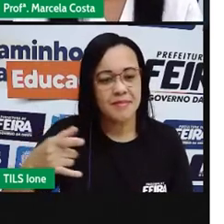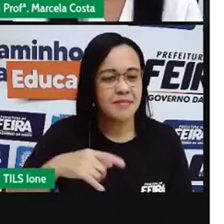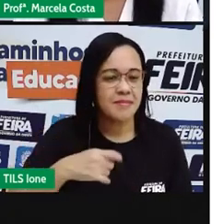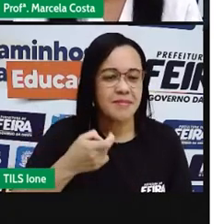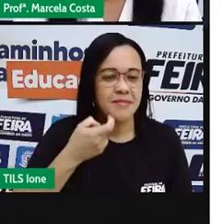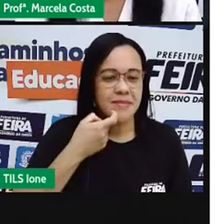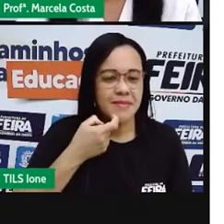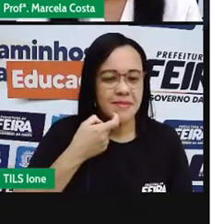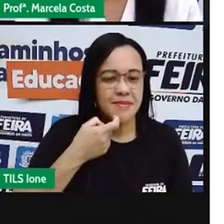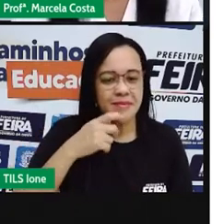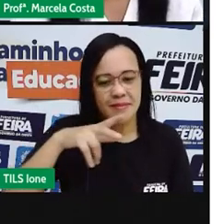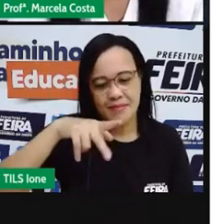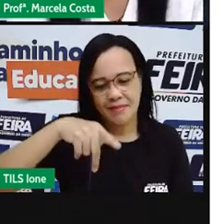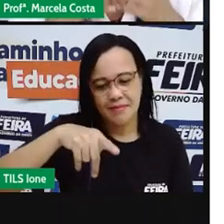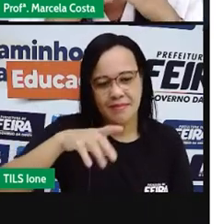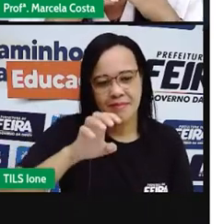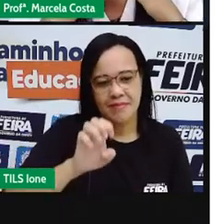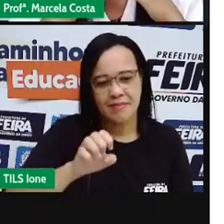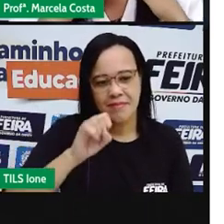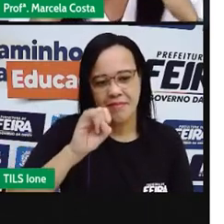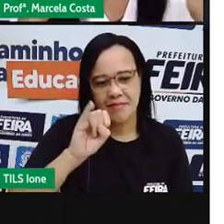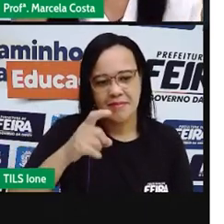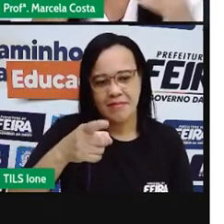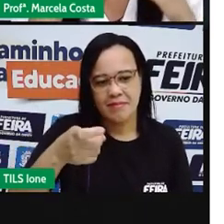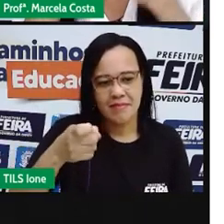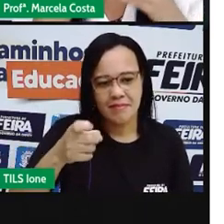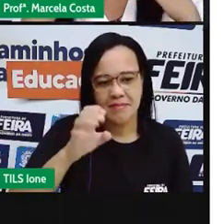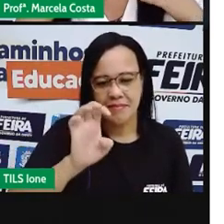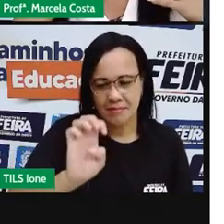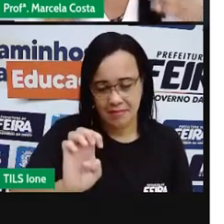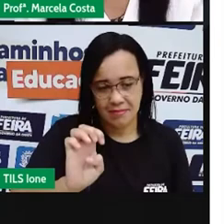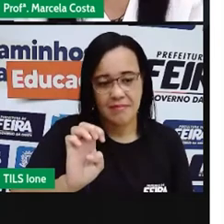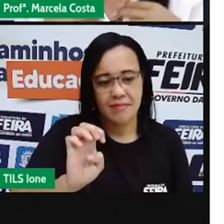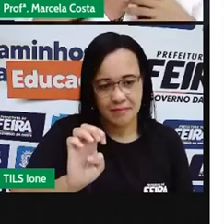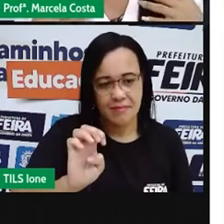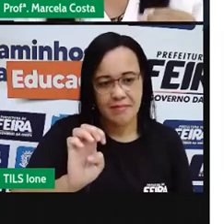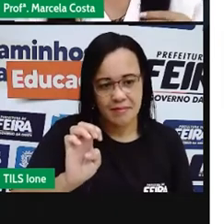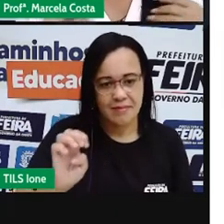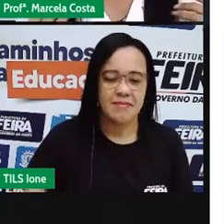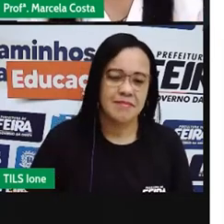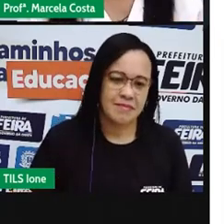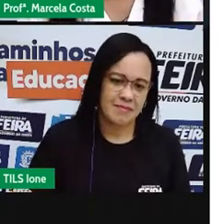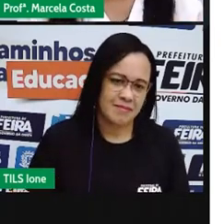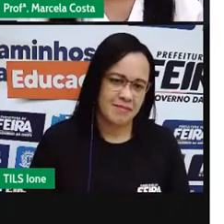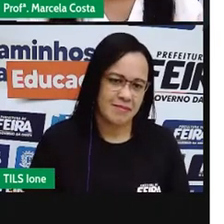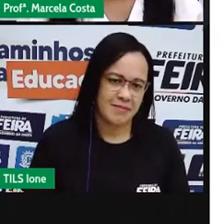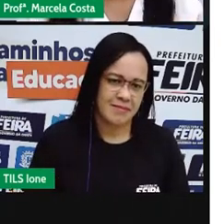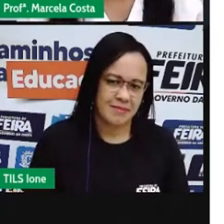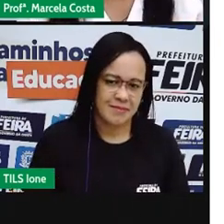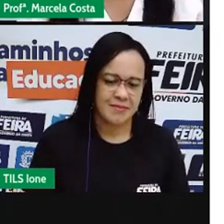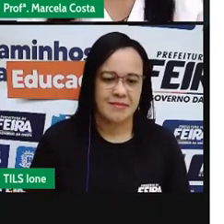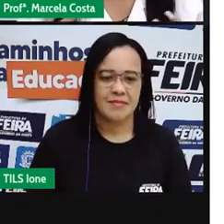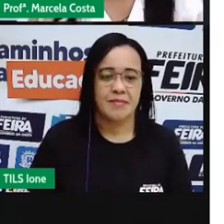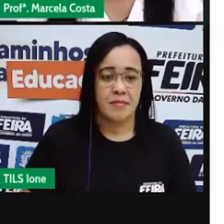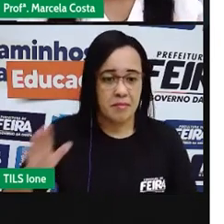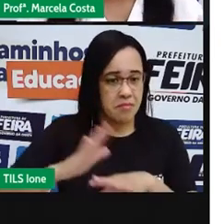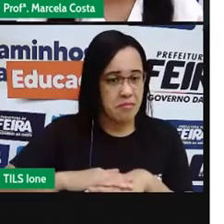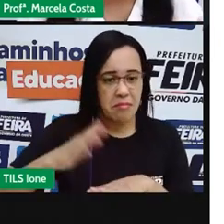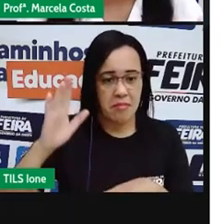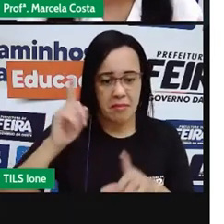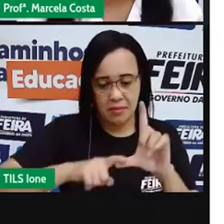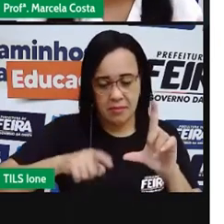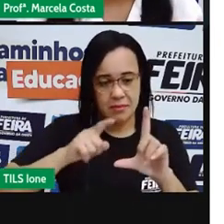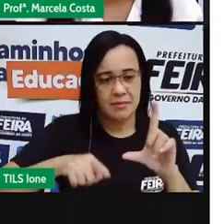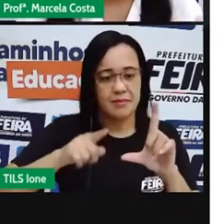palavra maior? Qual é? Você percebe que tem a maior quantidade de letras, a maior quantidade